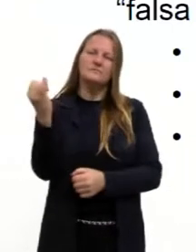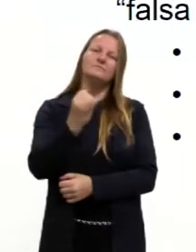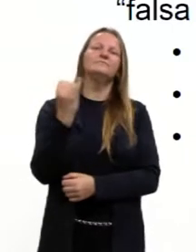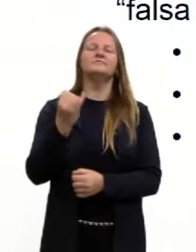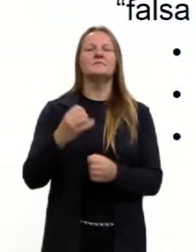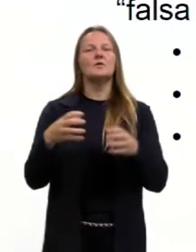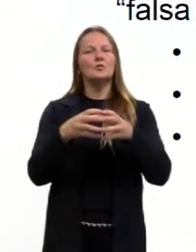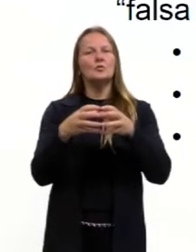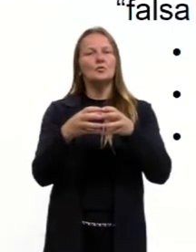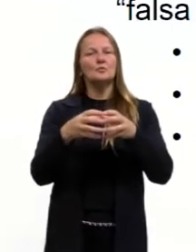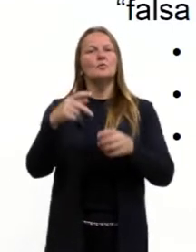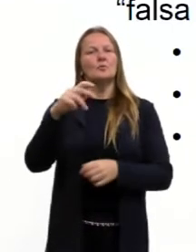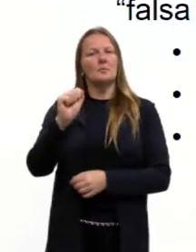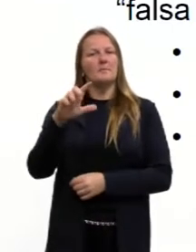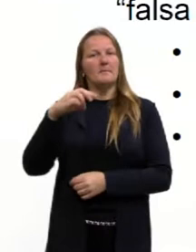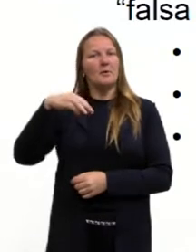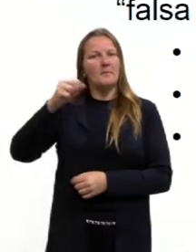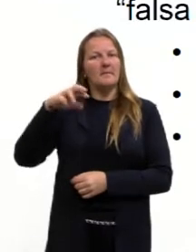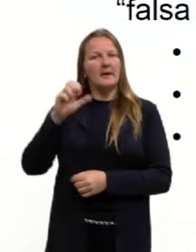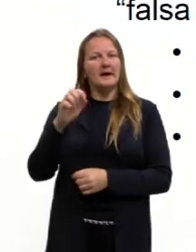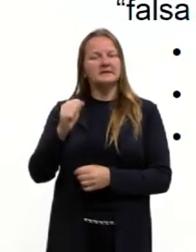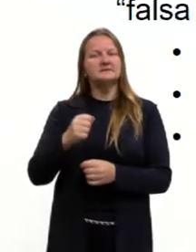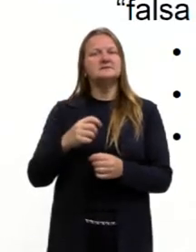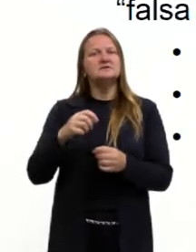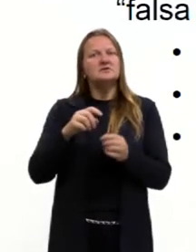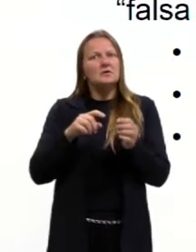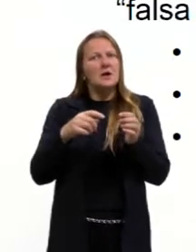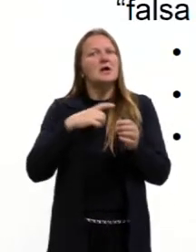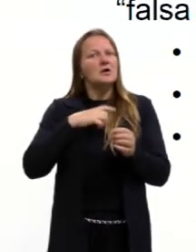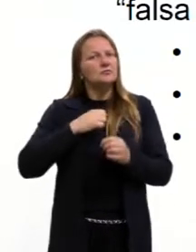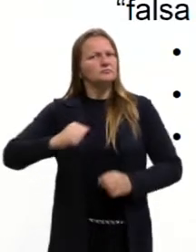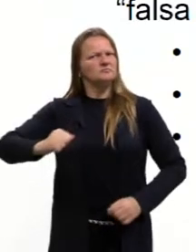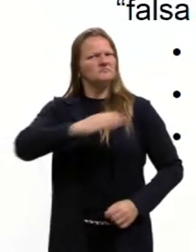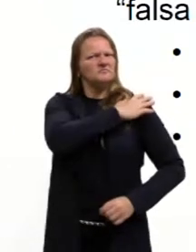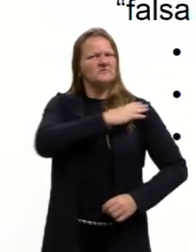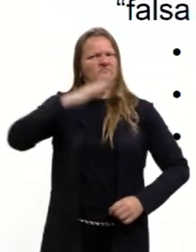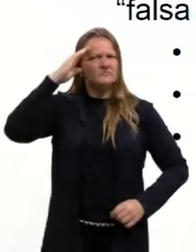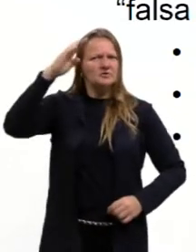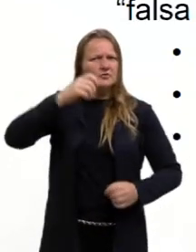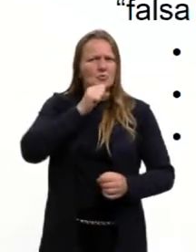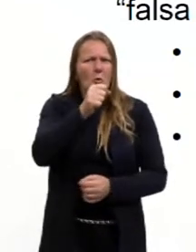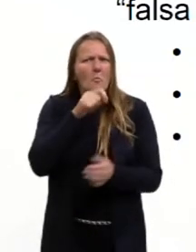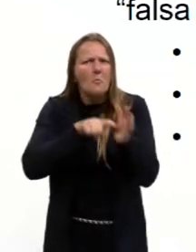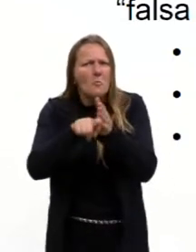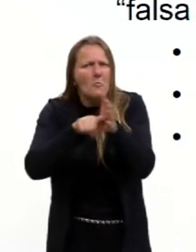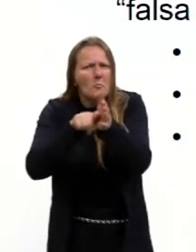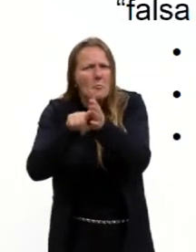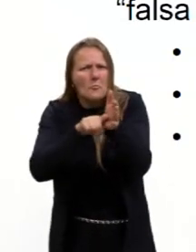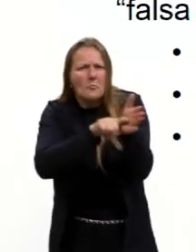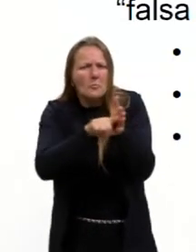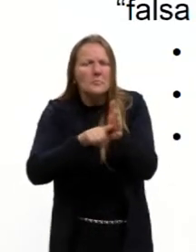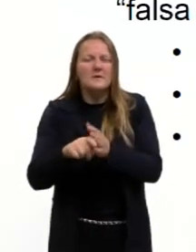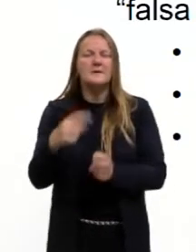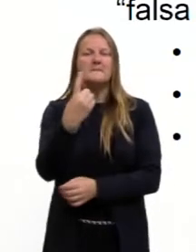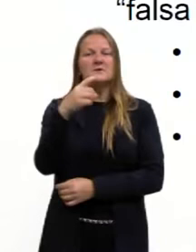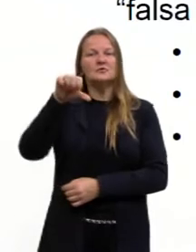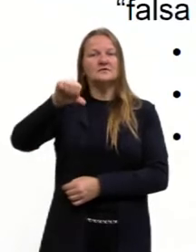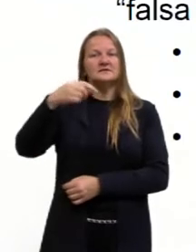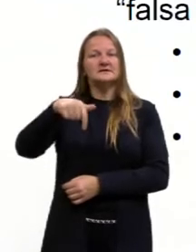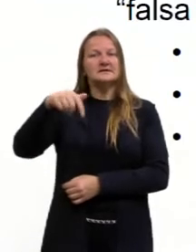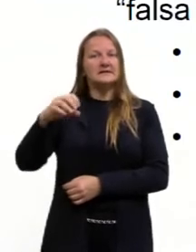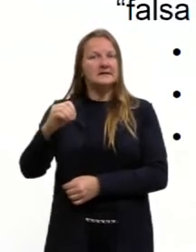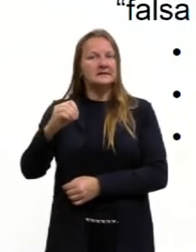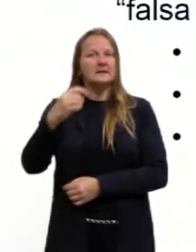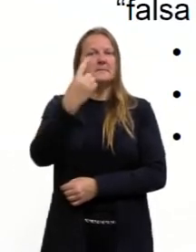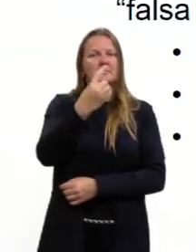Grupo Palmares chegou a ser interrogado pela ditadura militar. Então, 1970, 1971, se